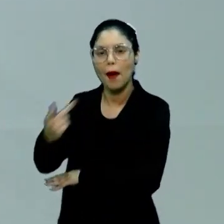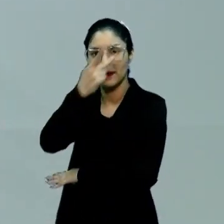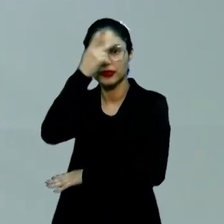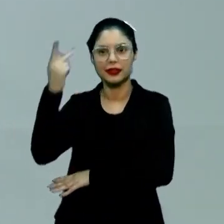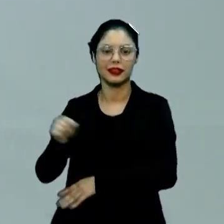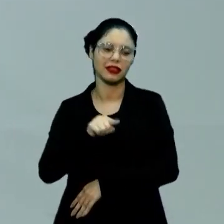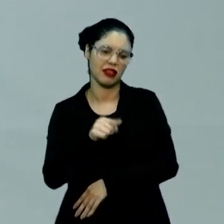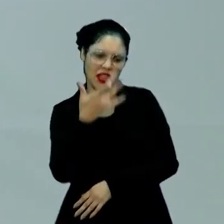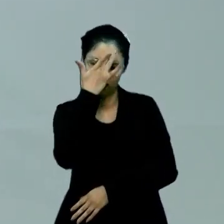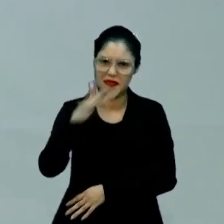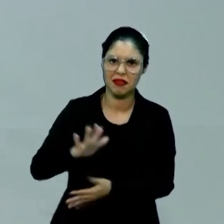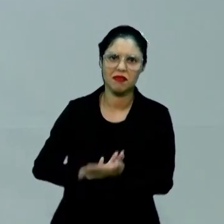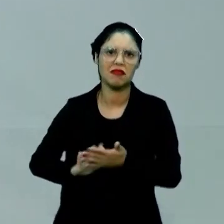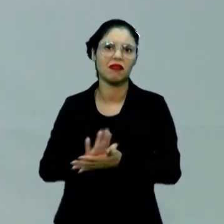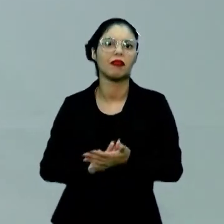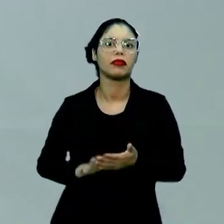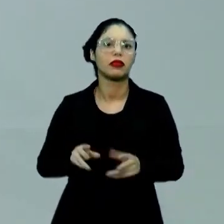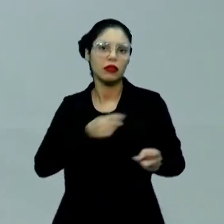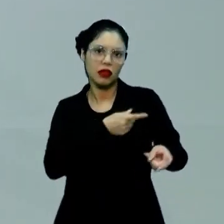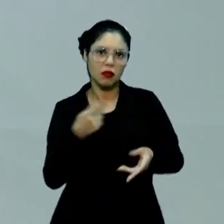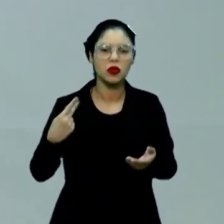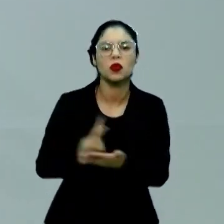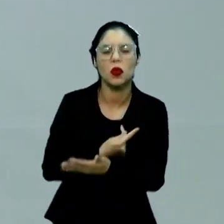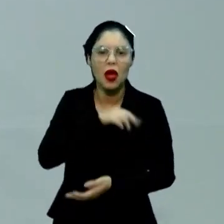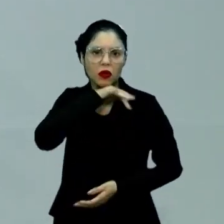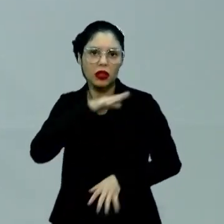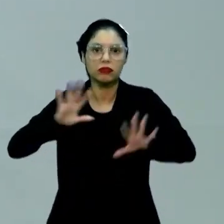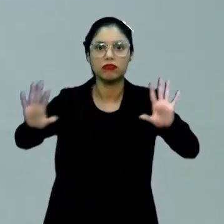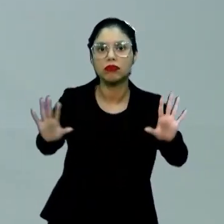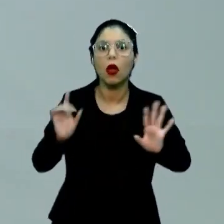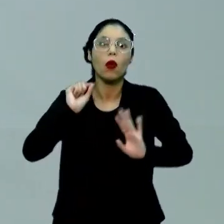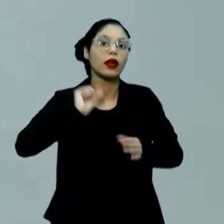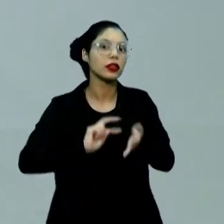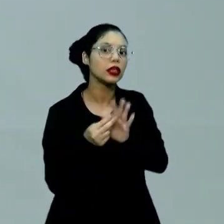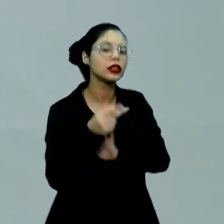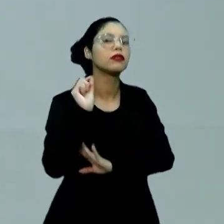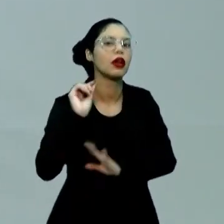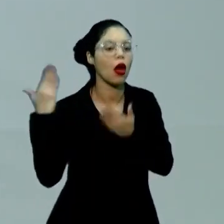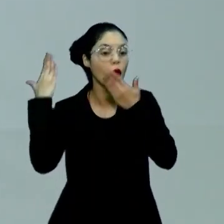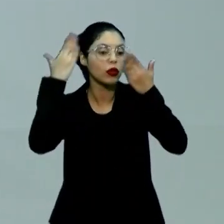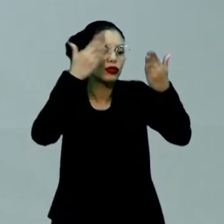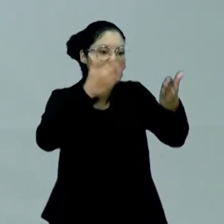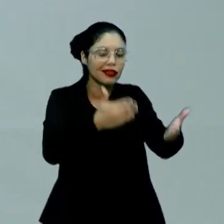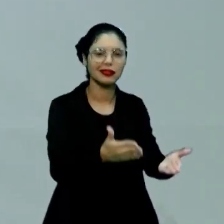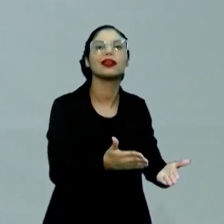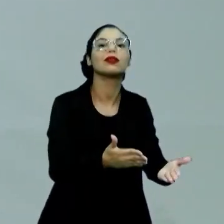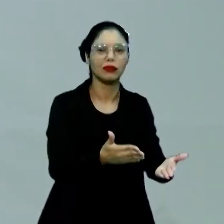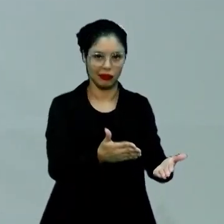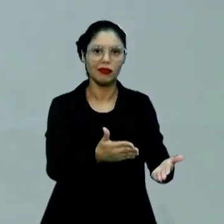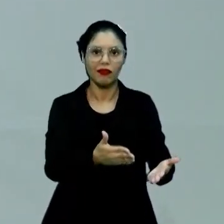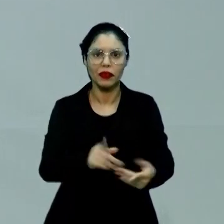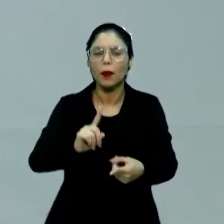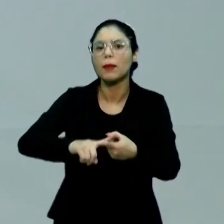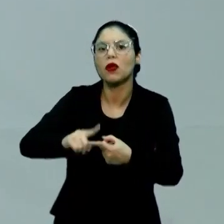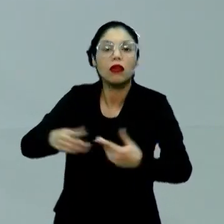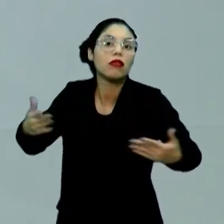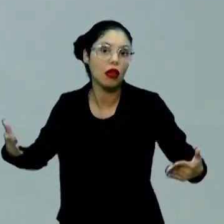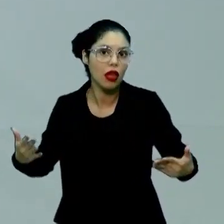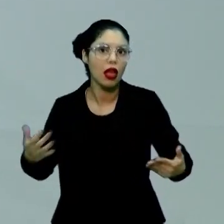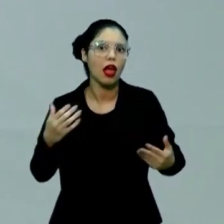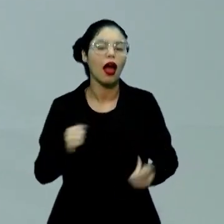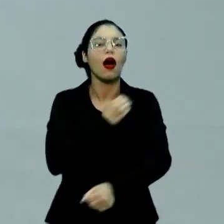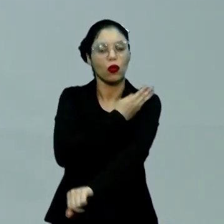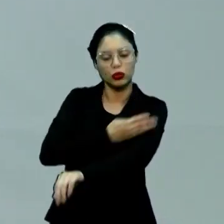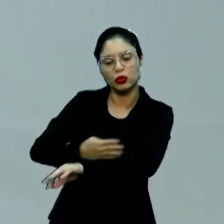lá e dizem, não sabe de nada, não, essa pessoa é ruim. Mas o que quer dizer? Qual é o direcionamento? Por que é uma cultura? Porque é um costume,